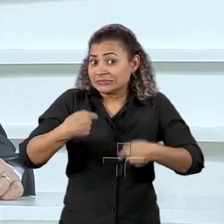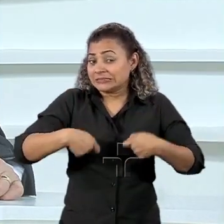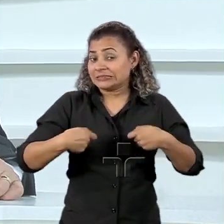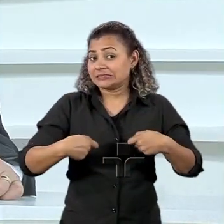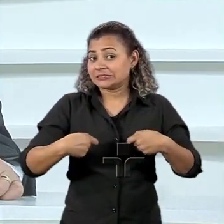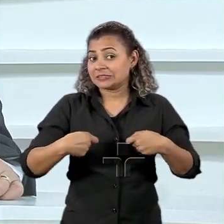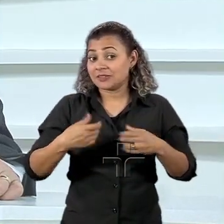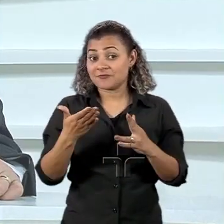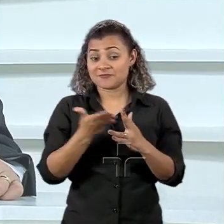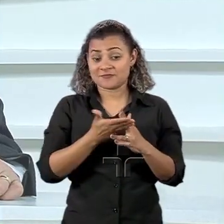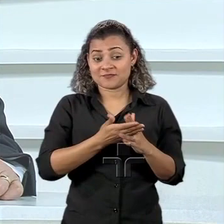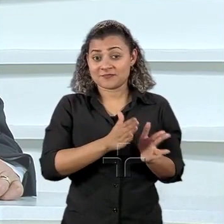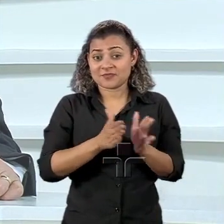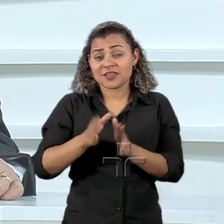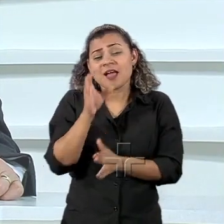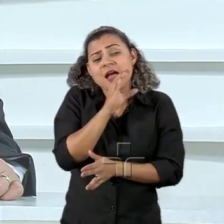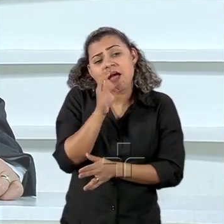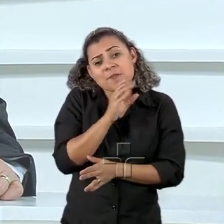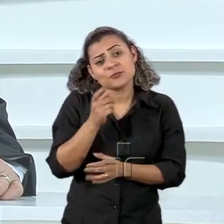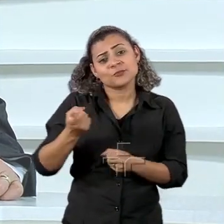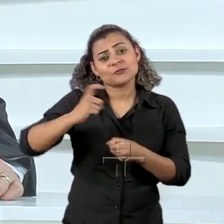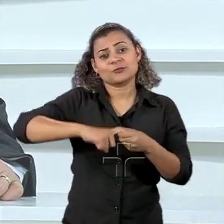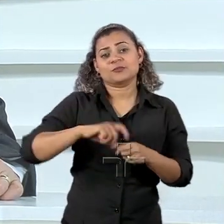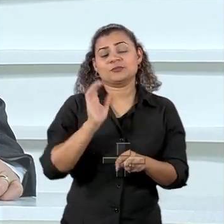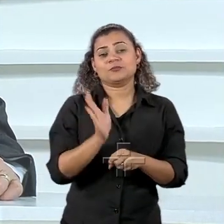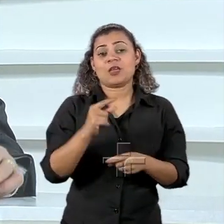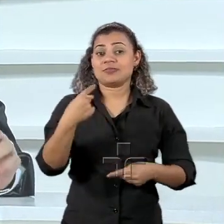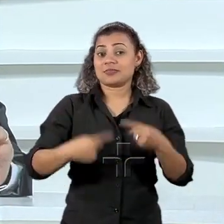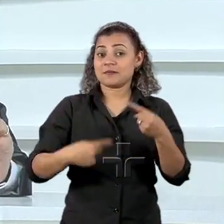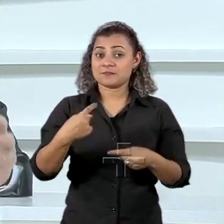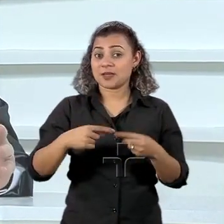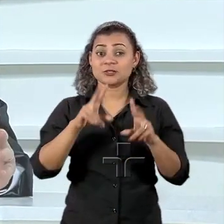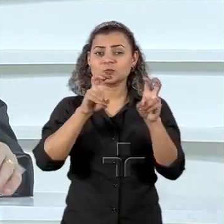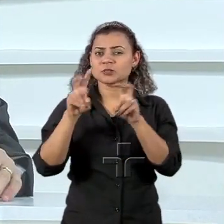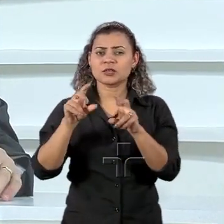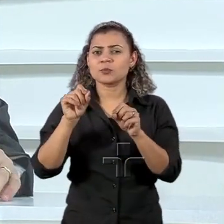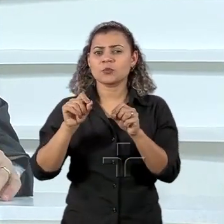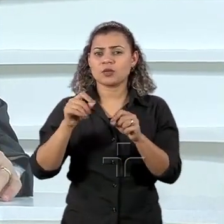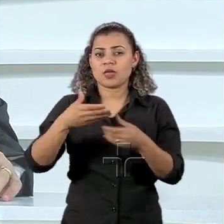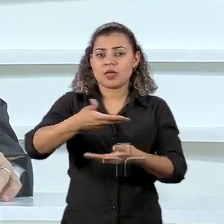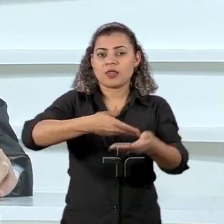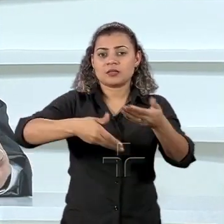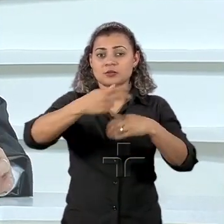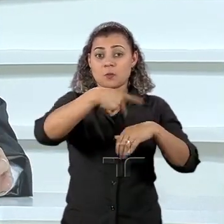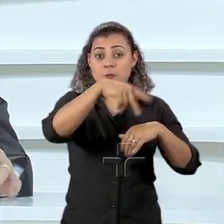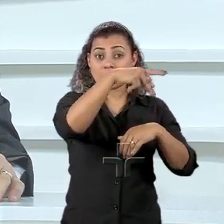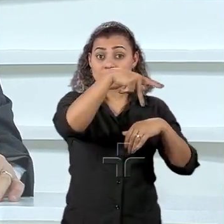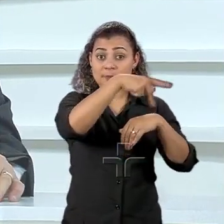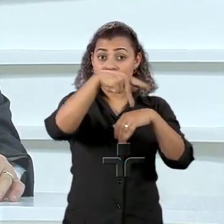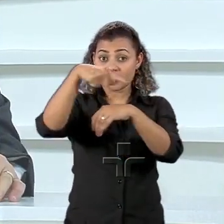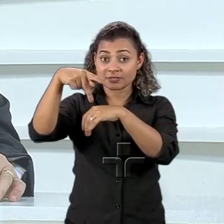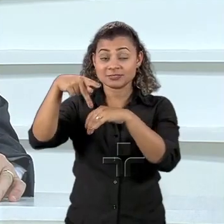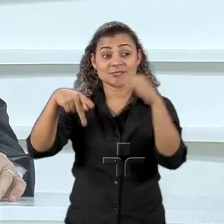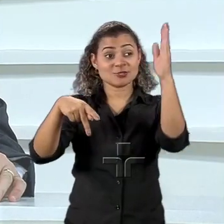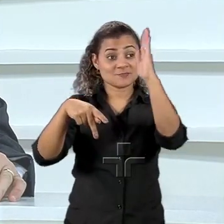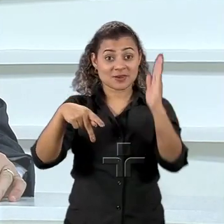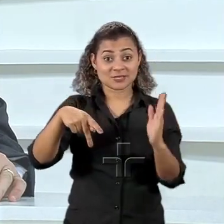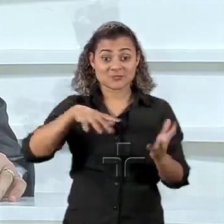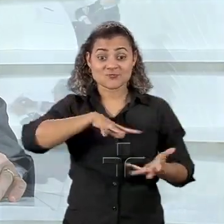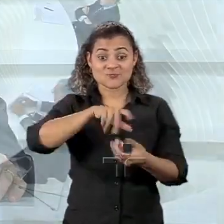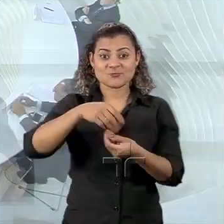vai para um ligeiro intervalo, voltamos já já com o debate sobre as relações do Brasil com o mundo. Até já.